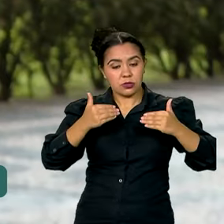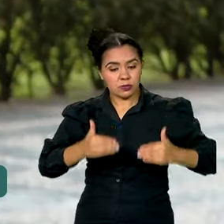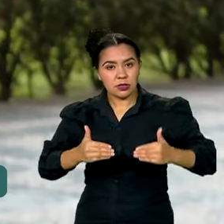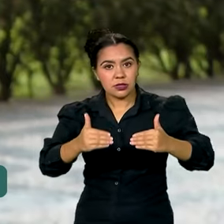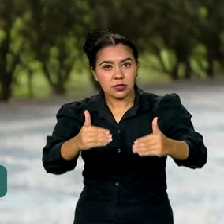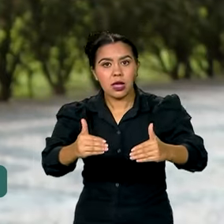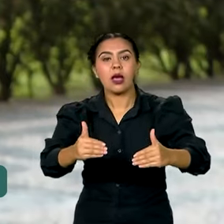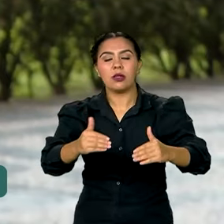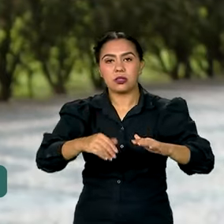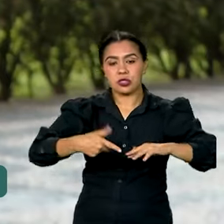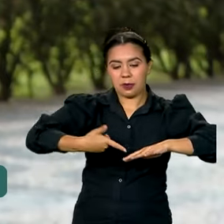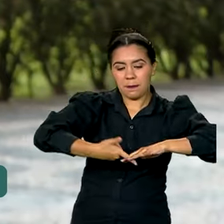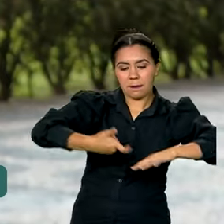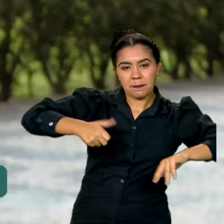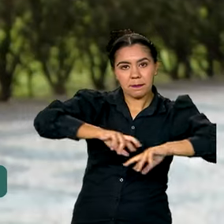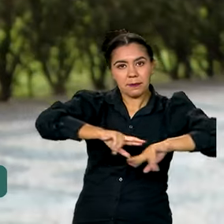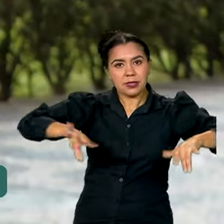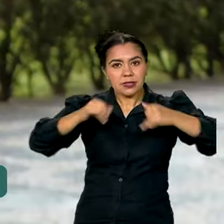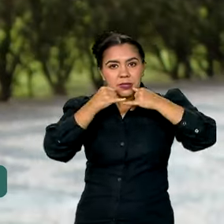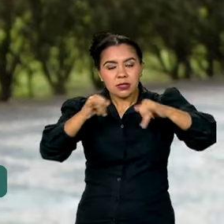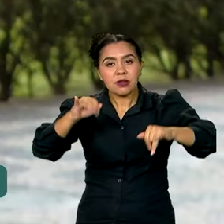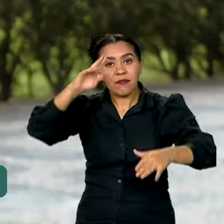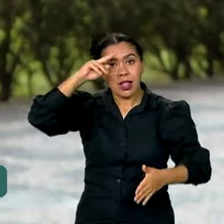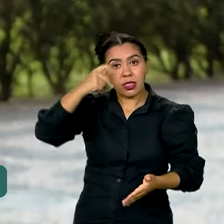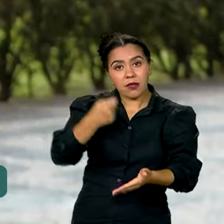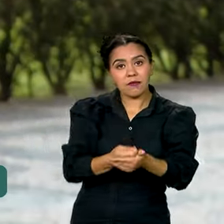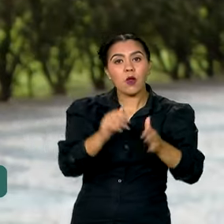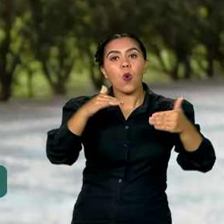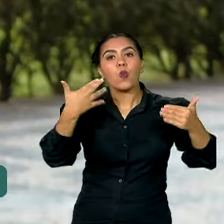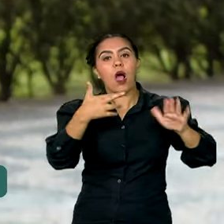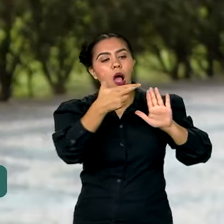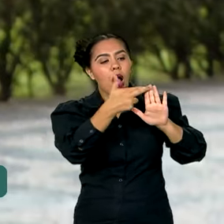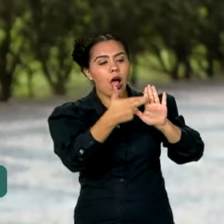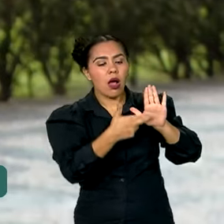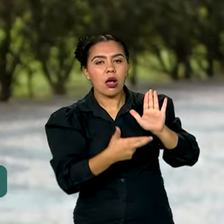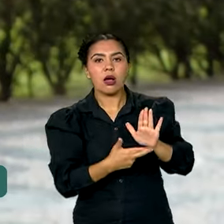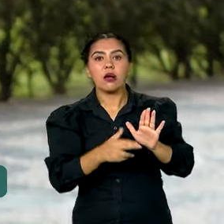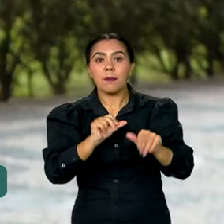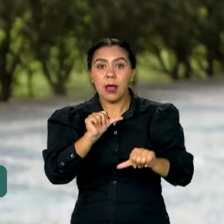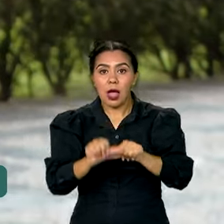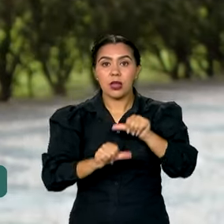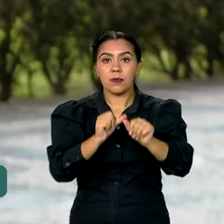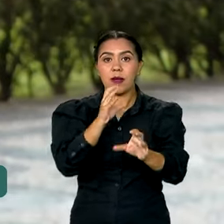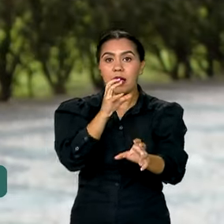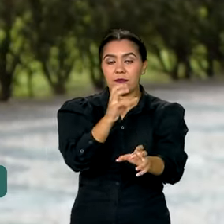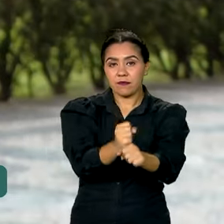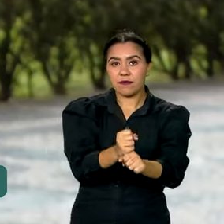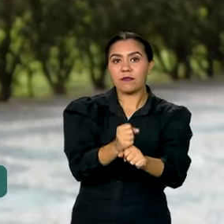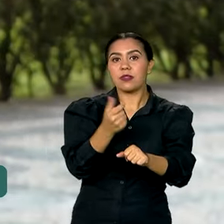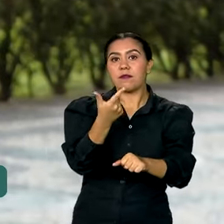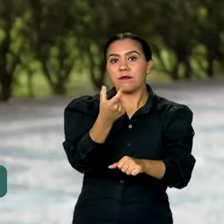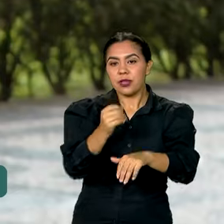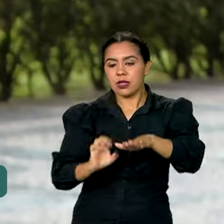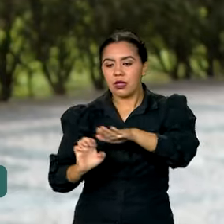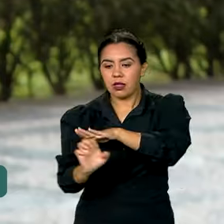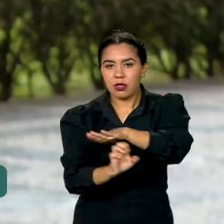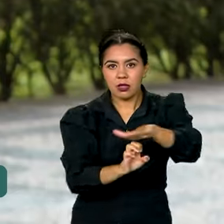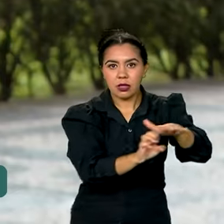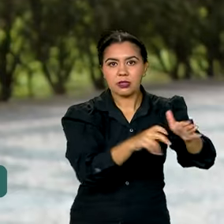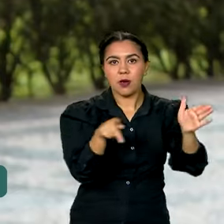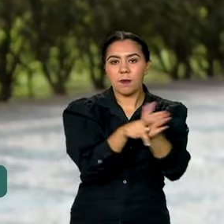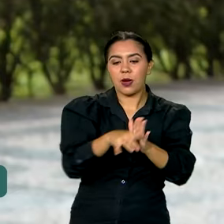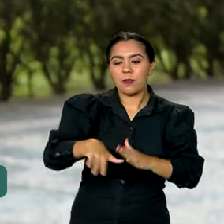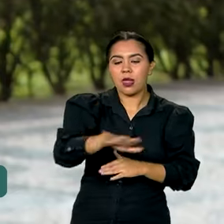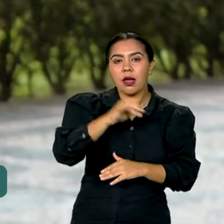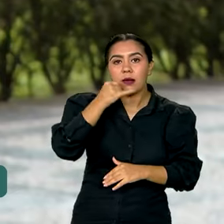definir ainda esse ano os critérios para a renovação de 20 concessões na área de energia que vencem a partir